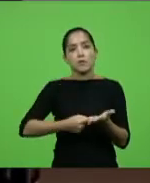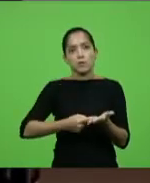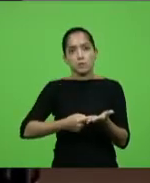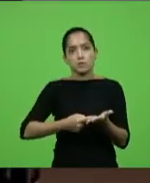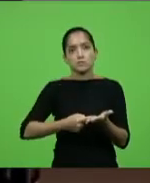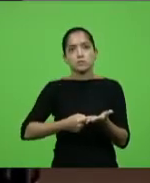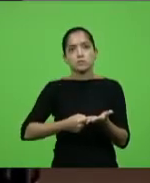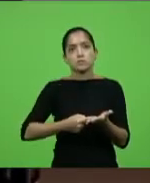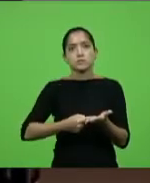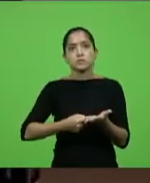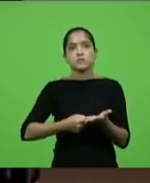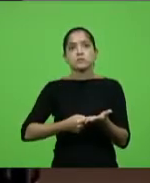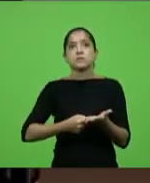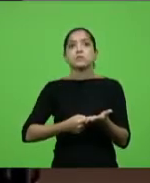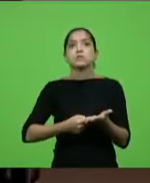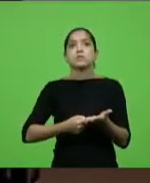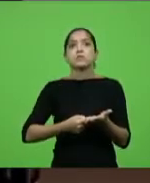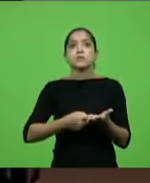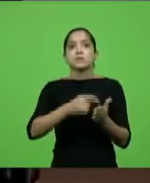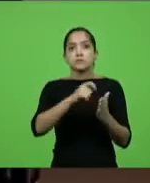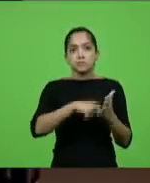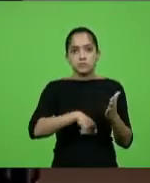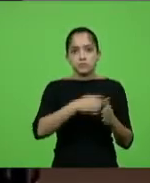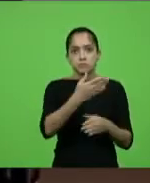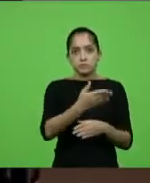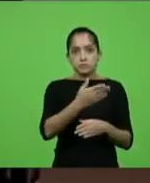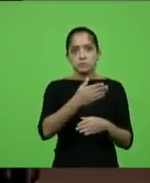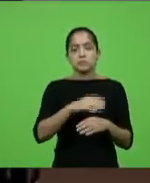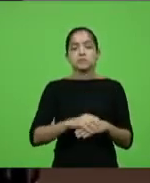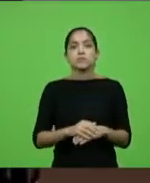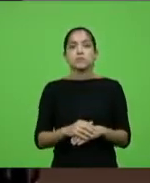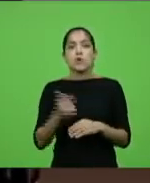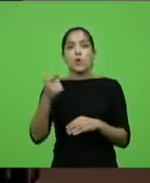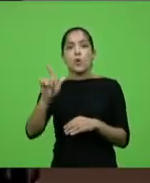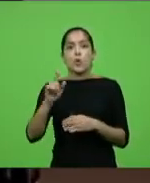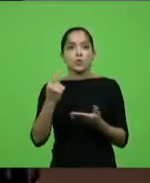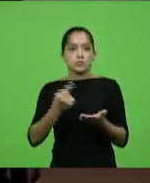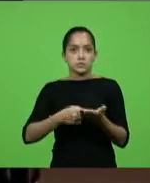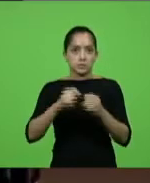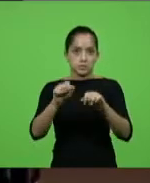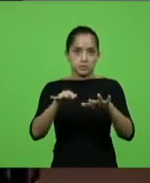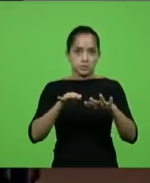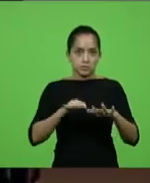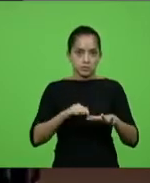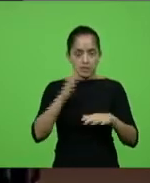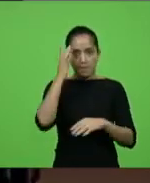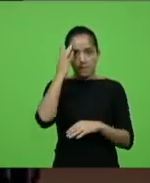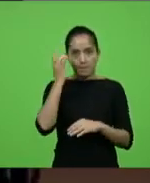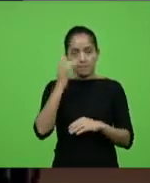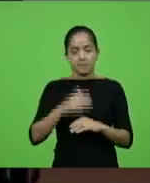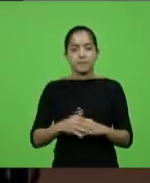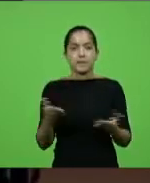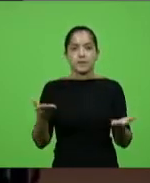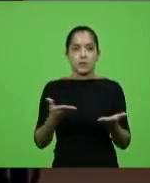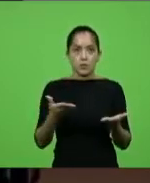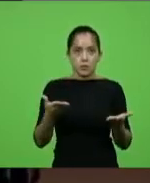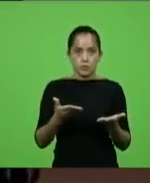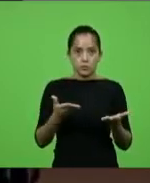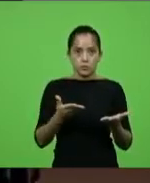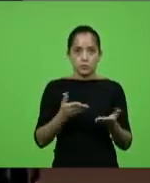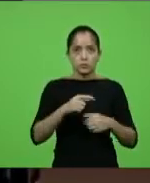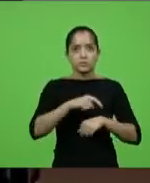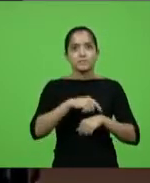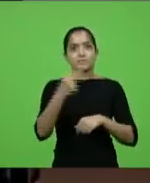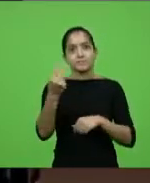checklist do deputado Jerry, convocou outra ordinária para o dia seguinte, no horário regimental, para constar o segundo